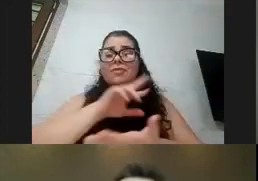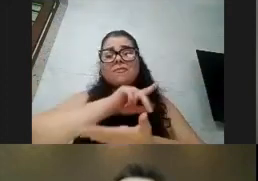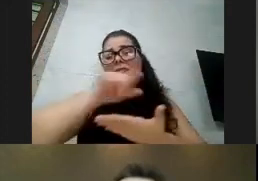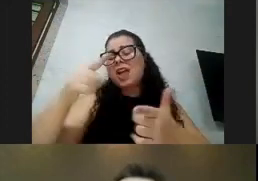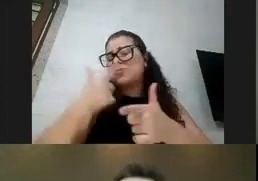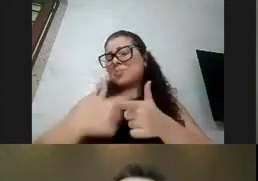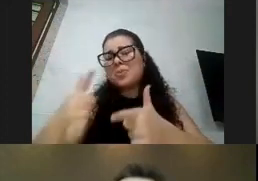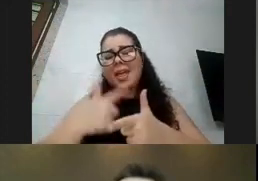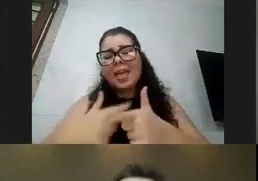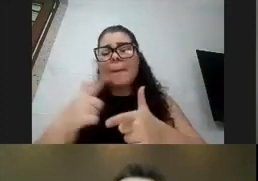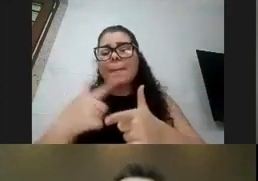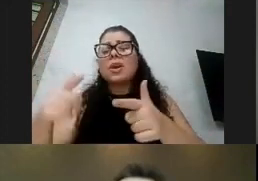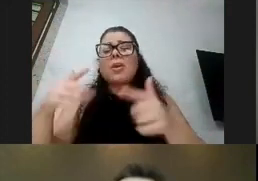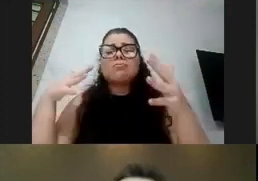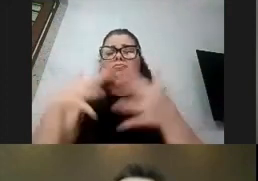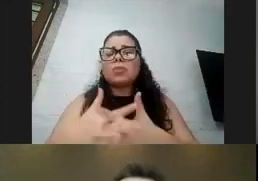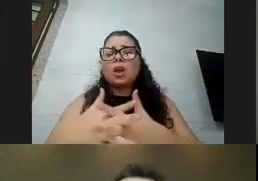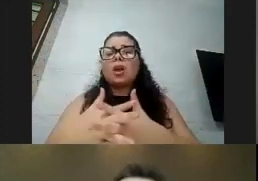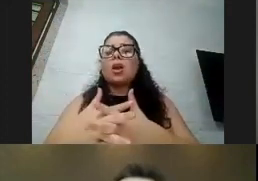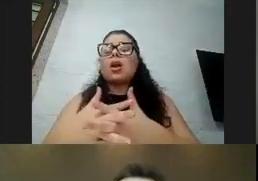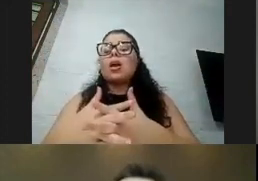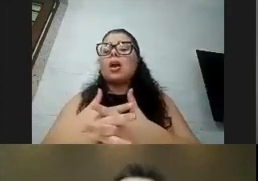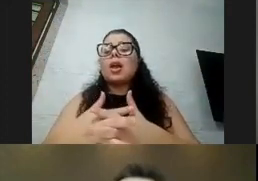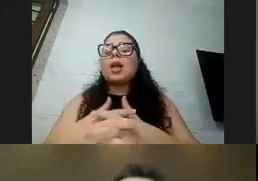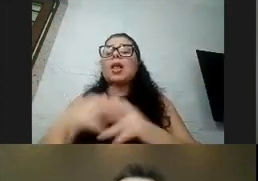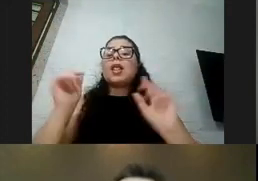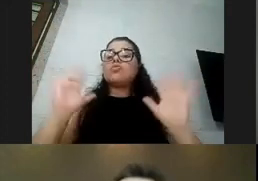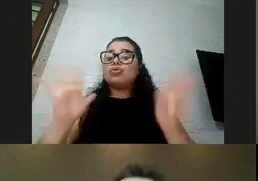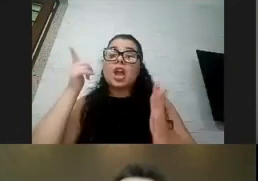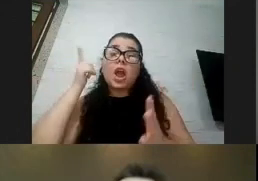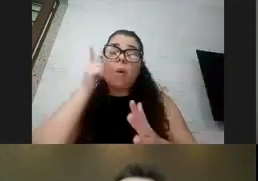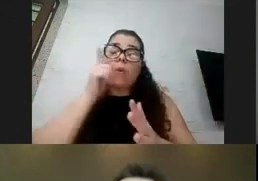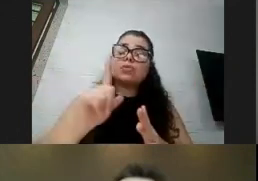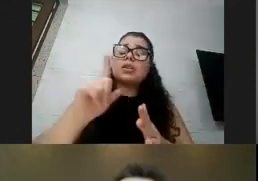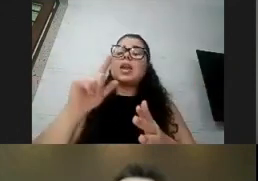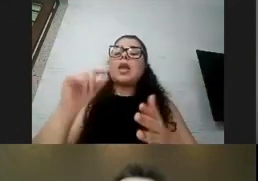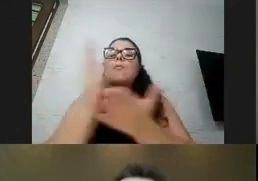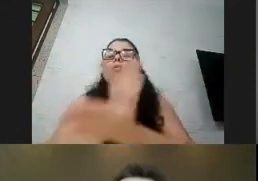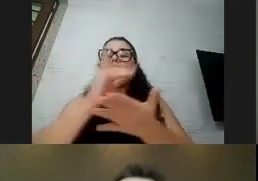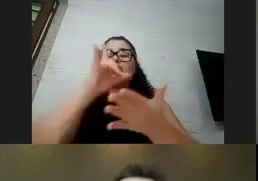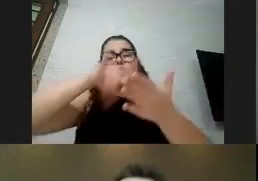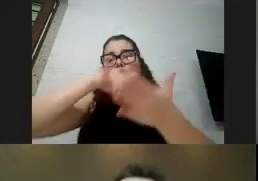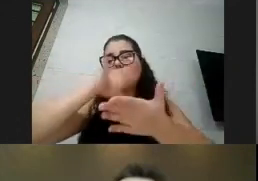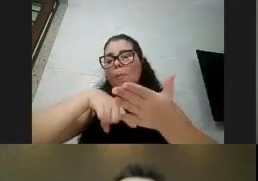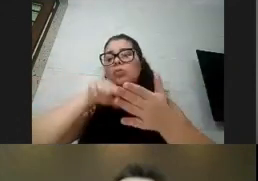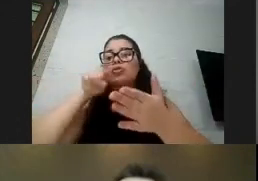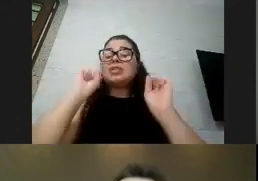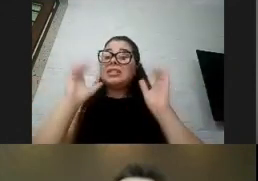até pelos documentos que vocês colocaram disponíveis né Patrícia e tal